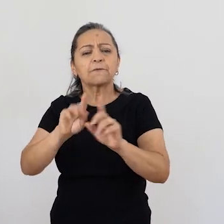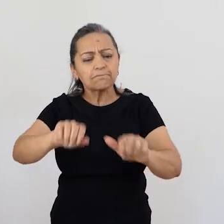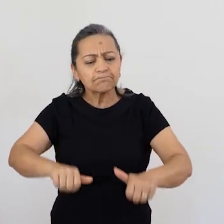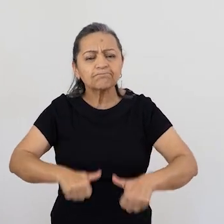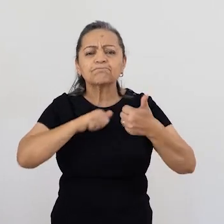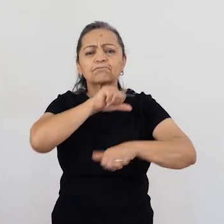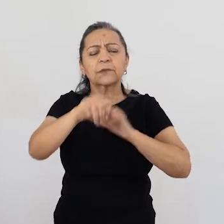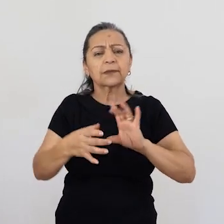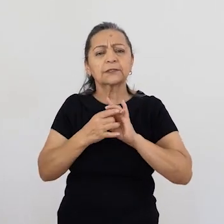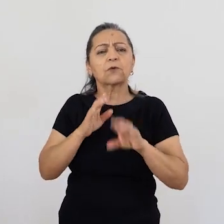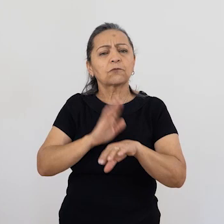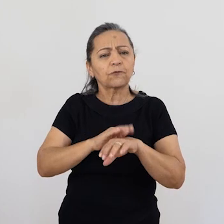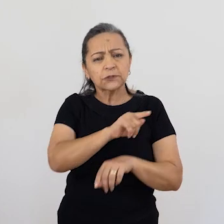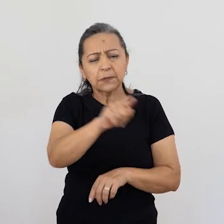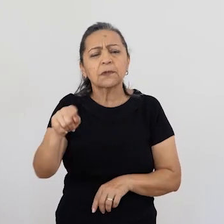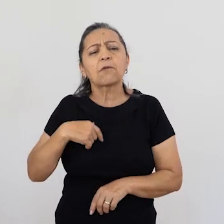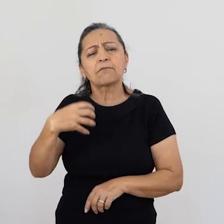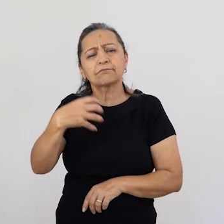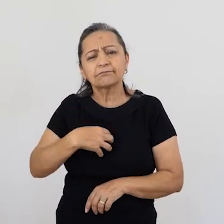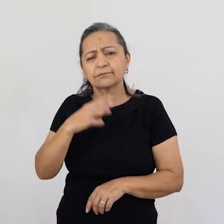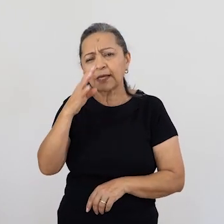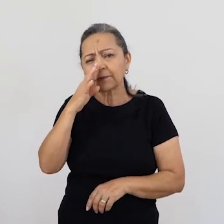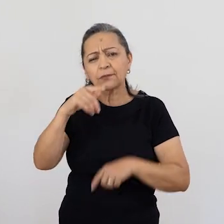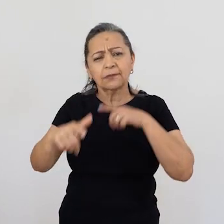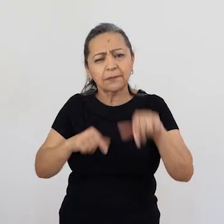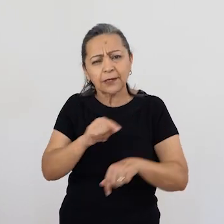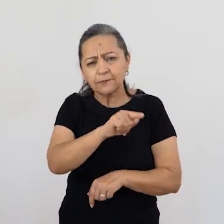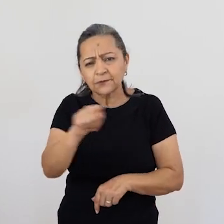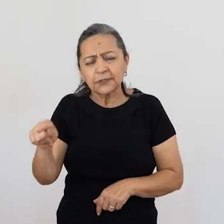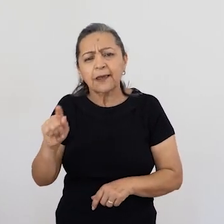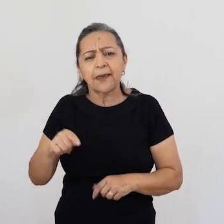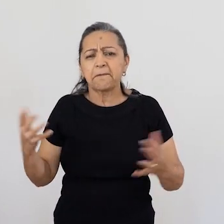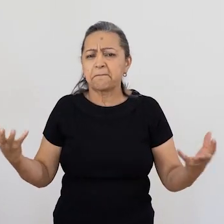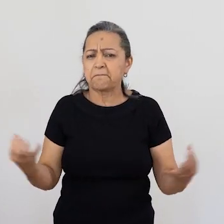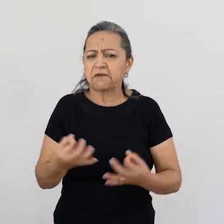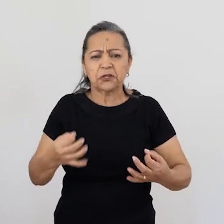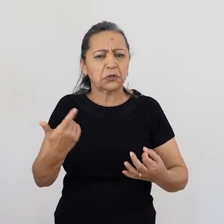reintegração consigo mesmo. E eu acho que o trabalho que vocês fazem é absolutamente